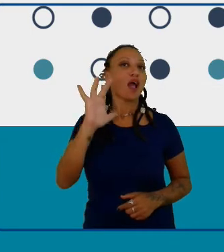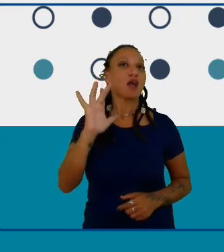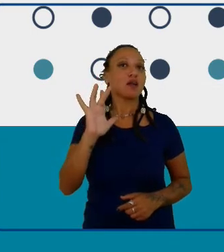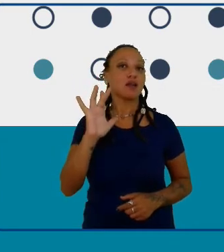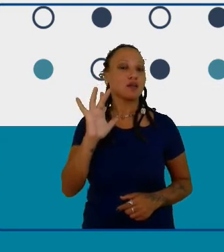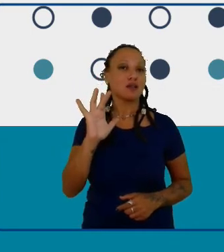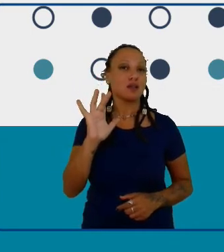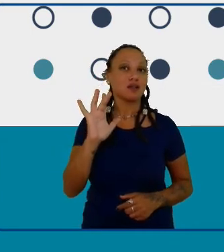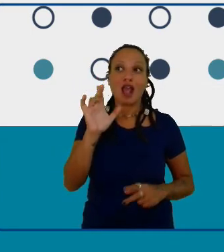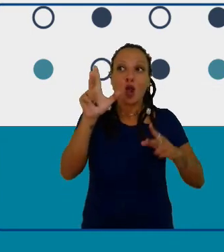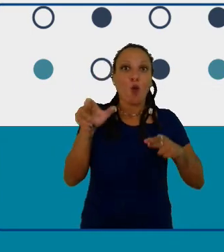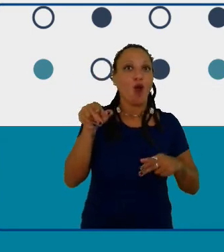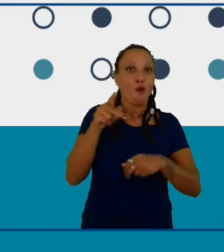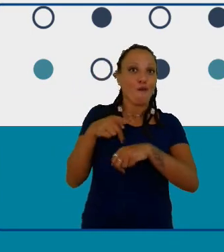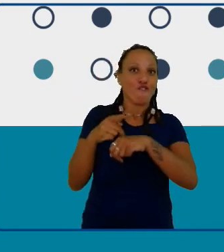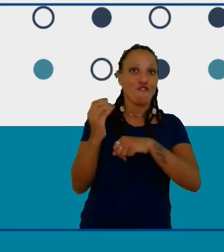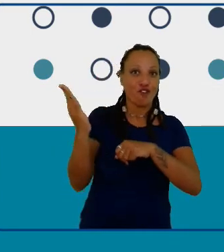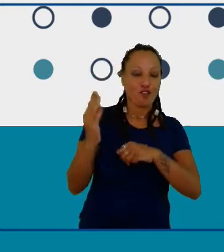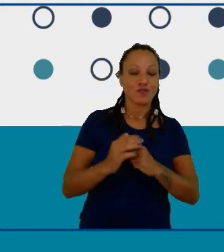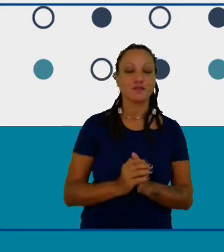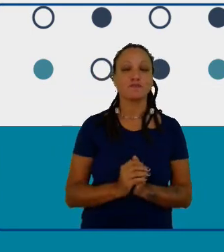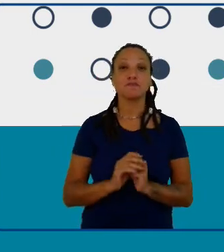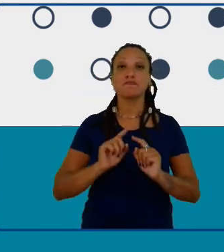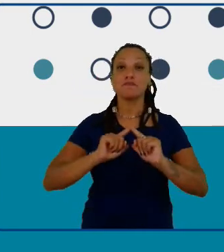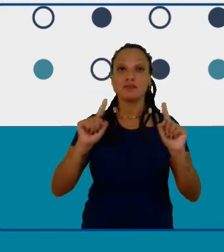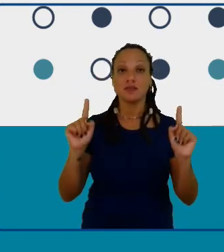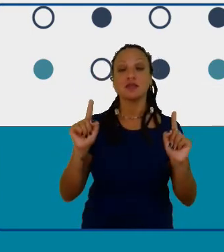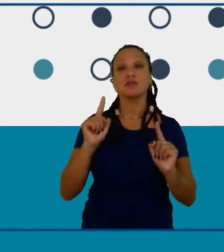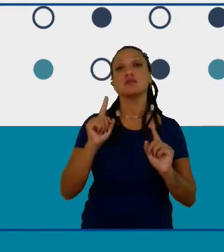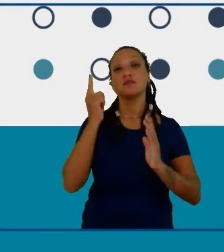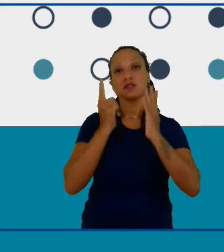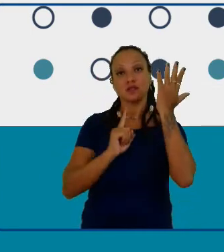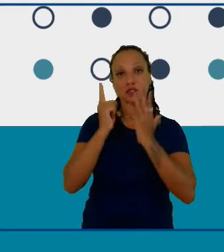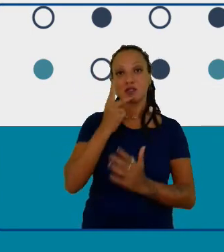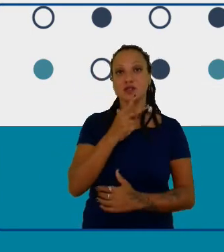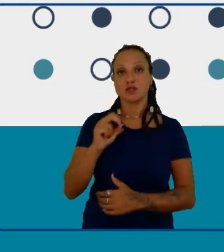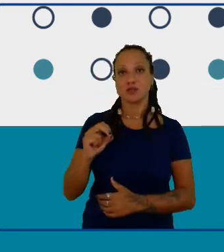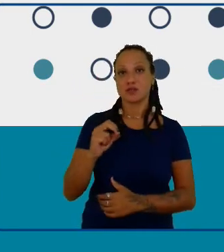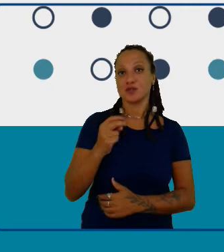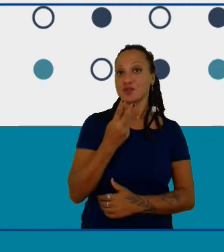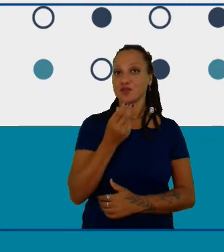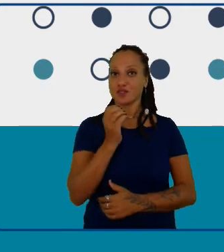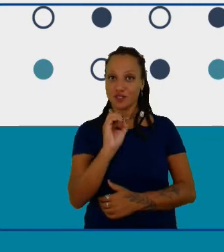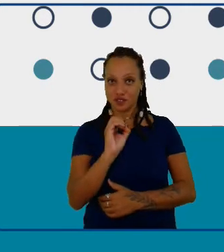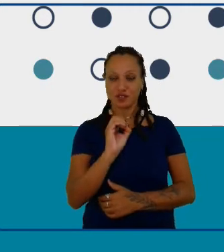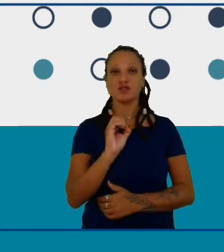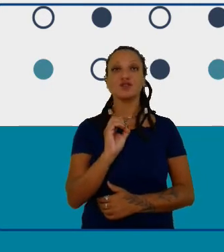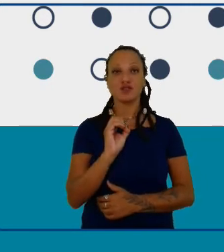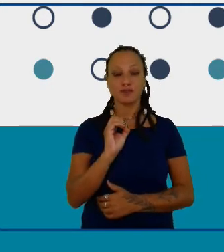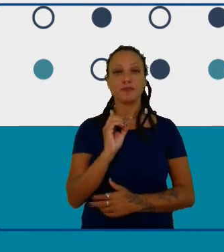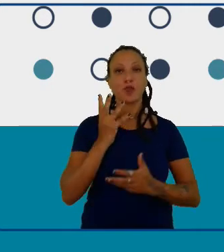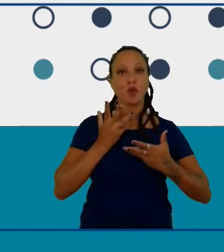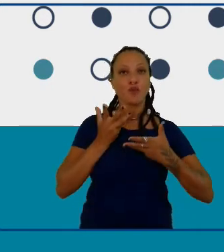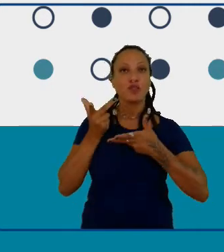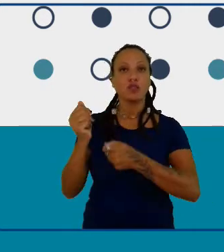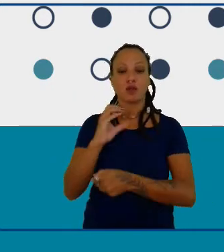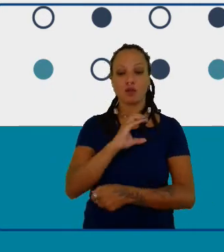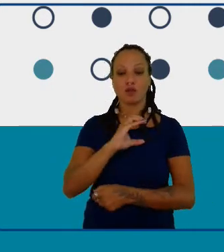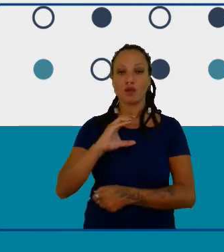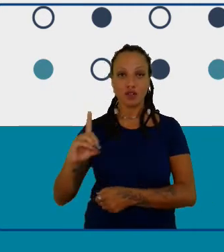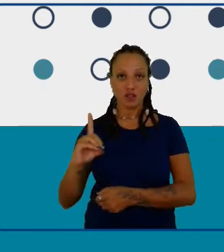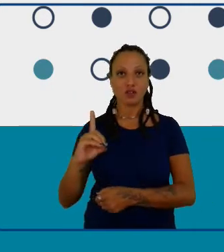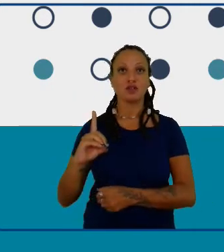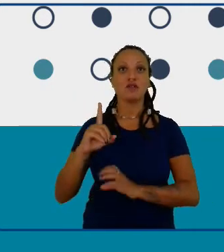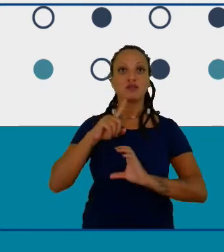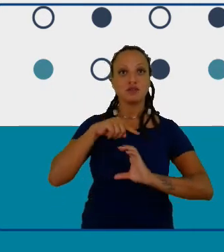fevereiro de 2020 eu fui convidada para ser coordenadora sair de sala de aula e ser coordenadora de ciências na rede